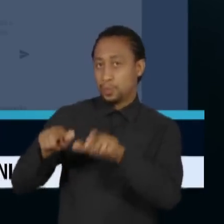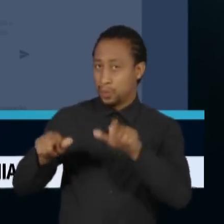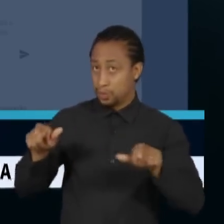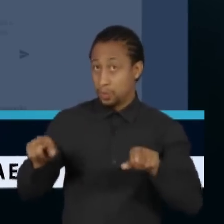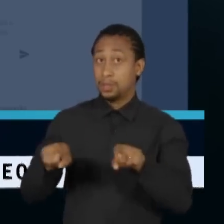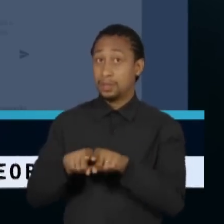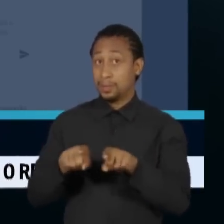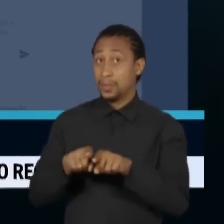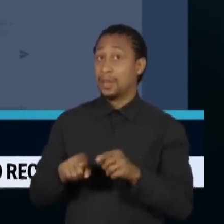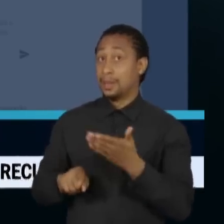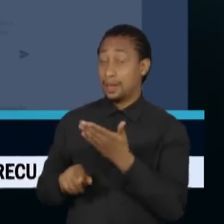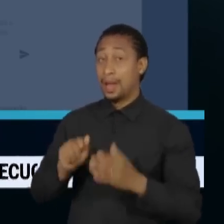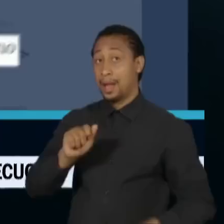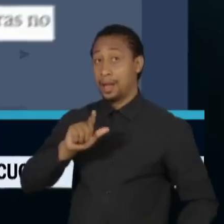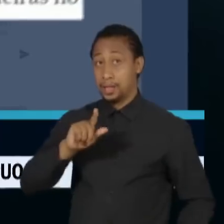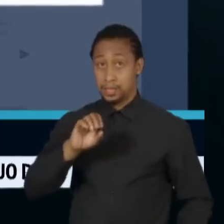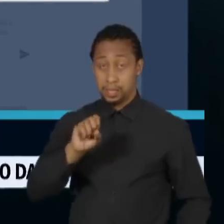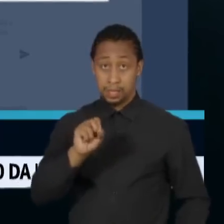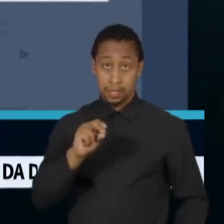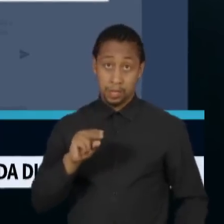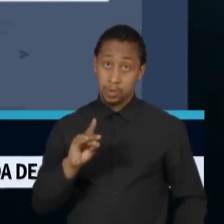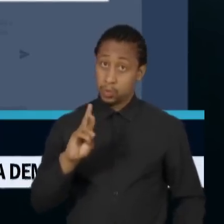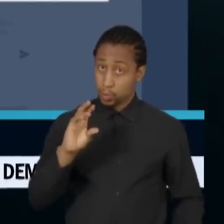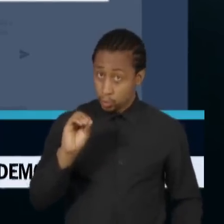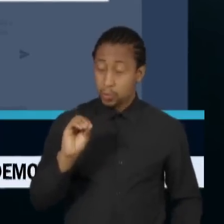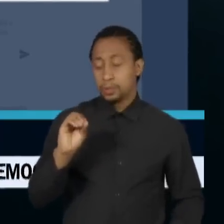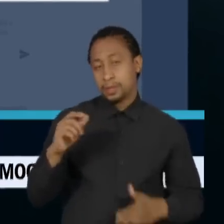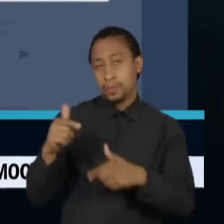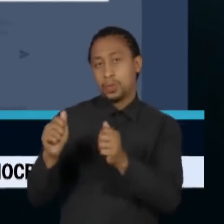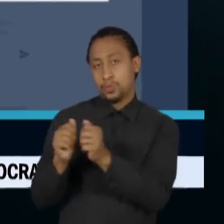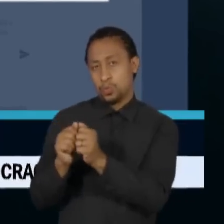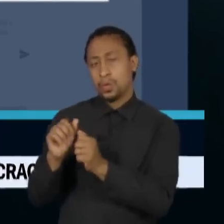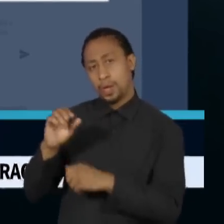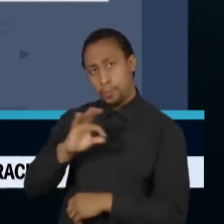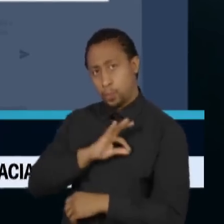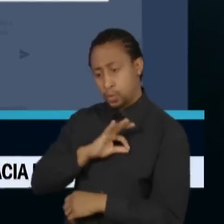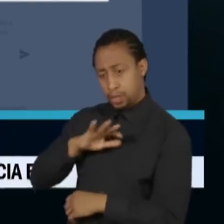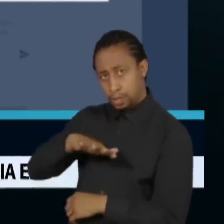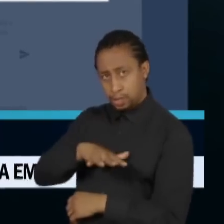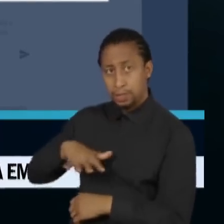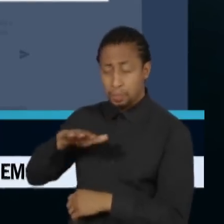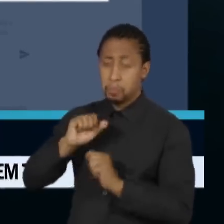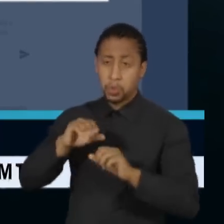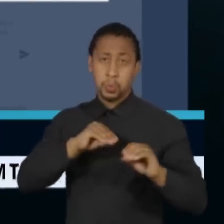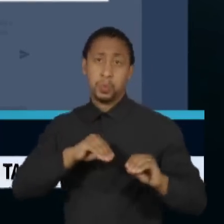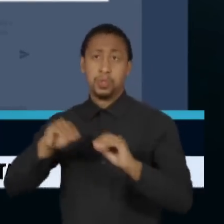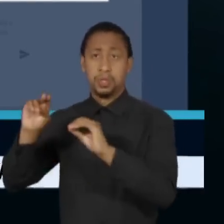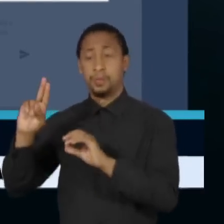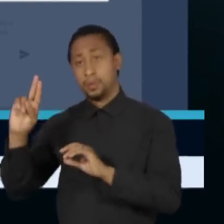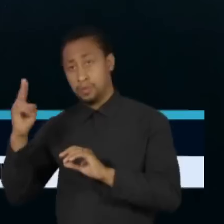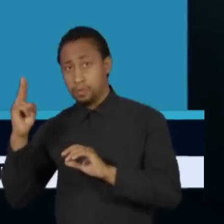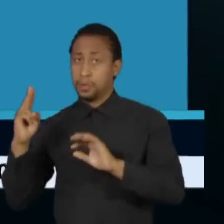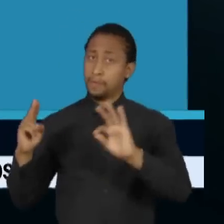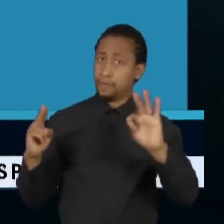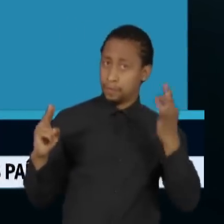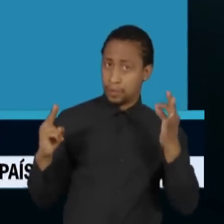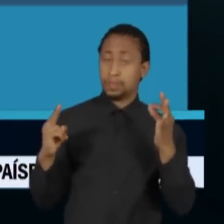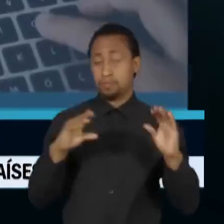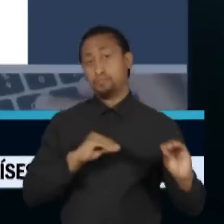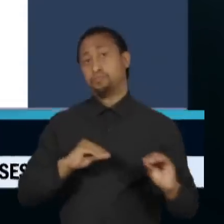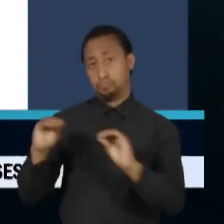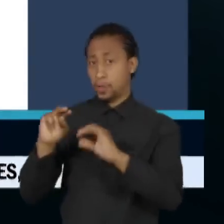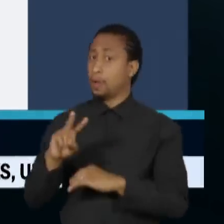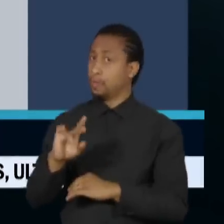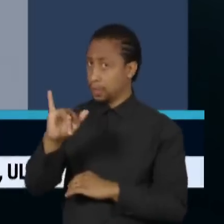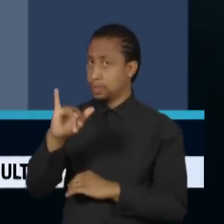Moretti, da Diretoria de Inteligência Policial, devem ir para as representações brasileiras no Uruguai e na França. Pelo